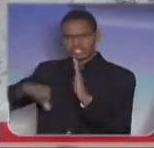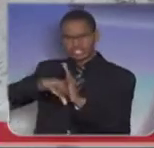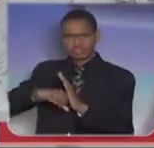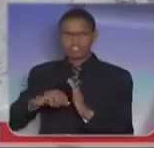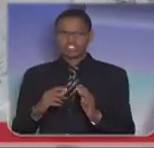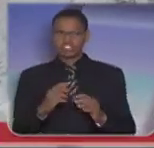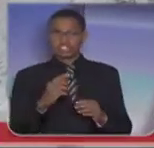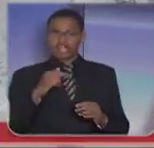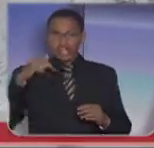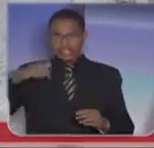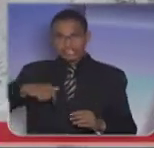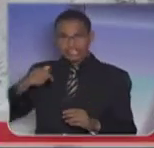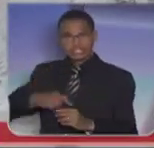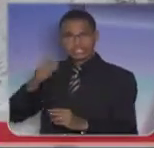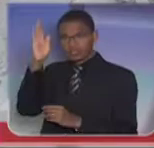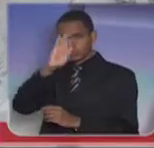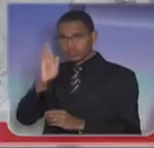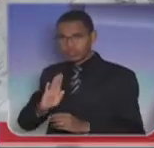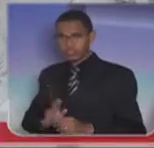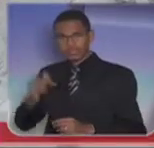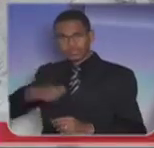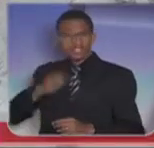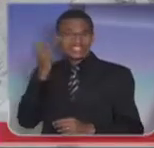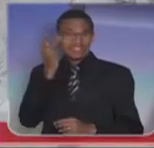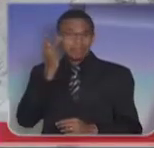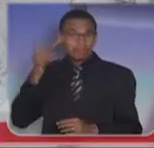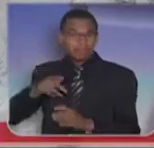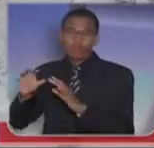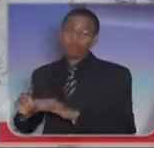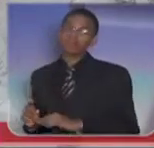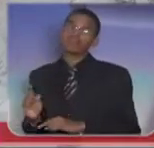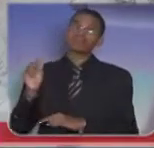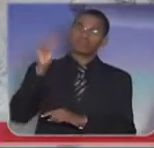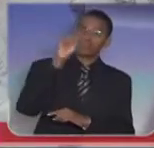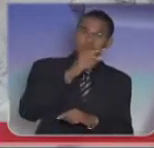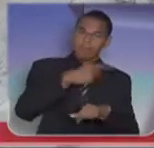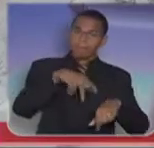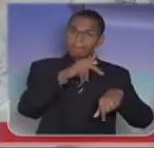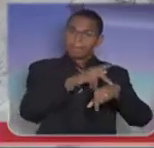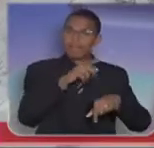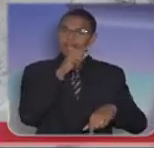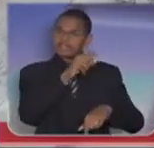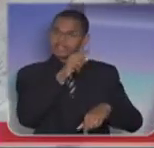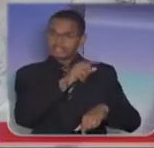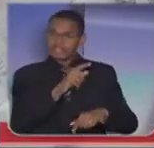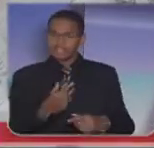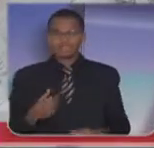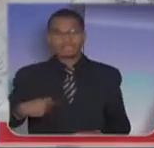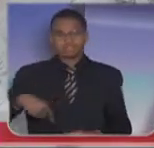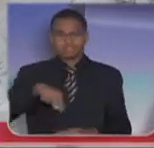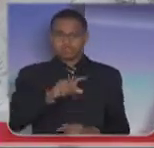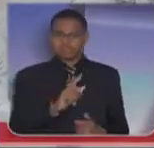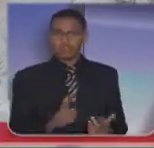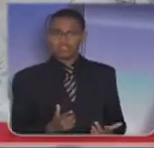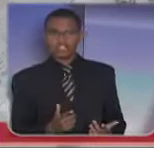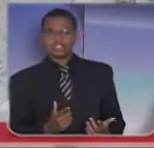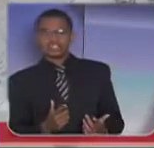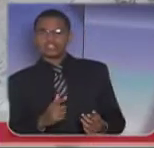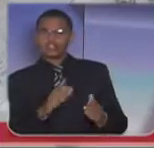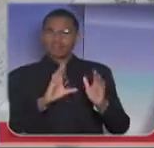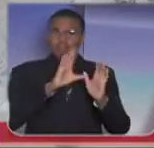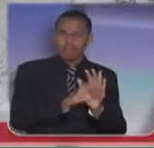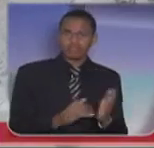criminosos brasileiros, de uma facção aqui de São Paulo, uma facção que já não é mais uma facção, é praticamente um exército